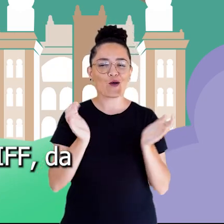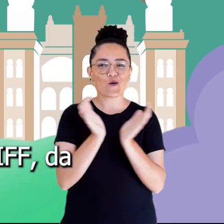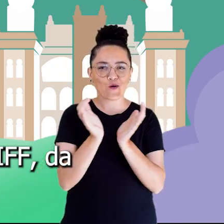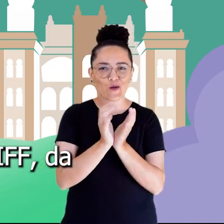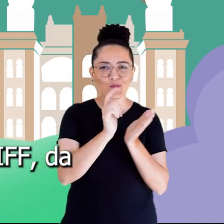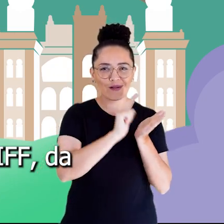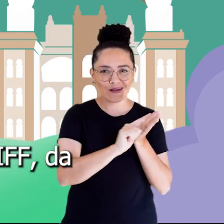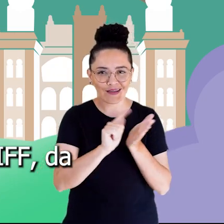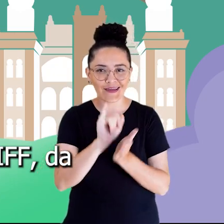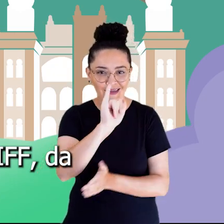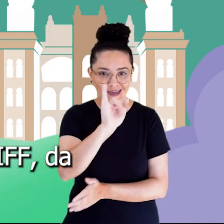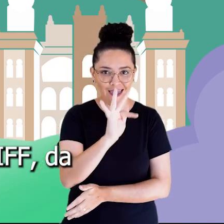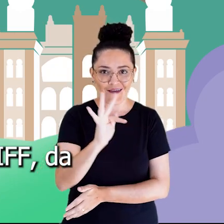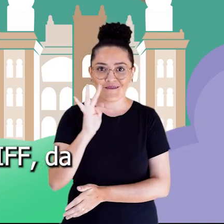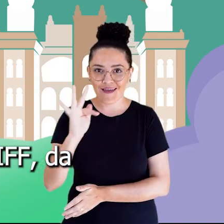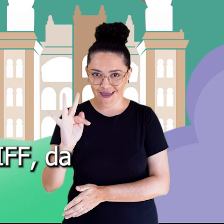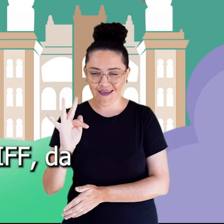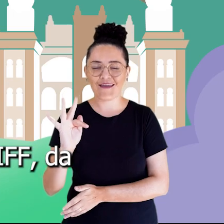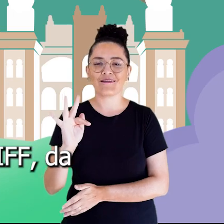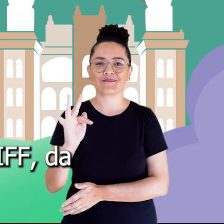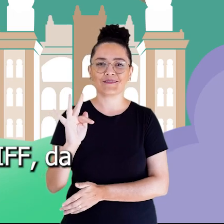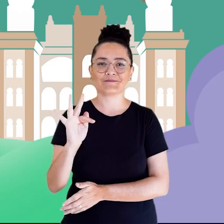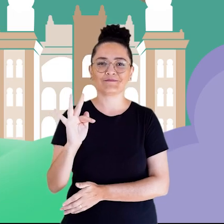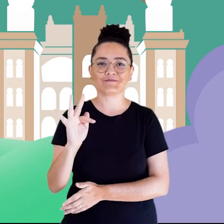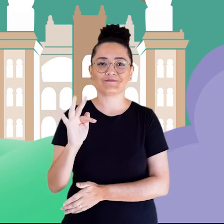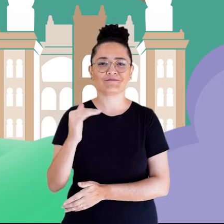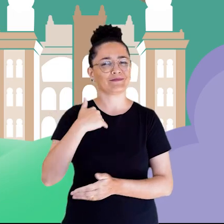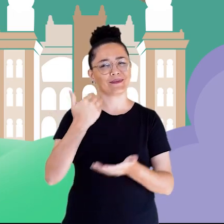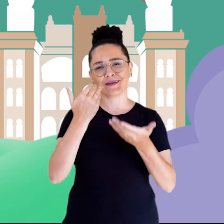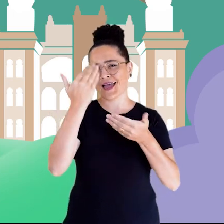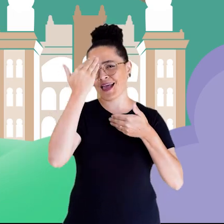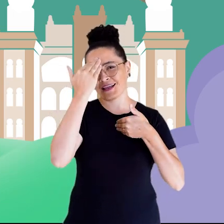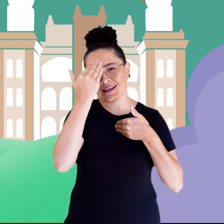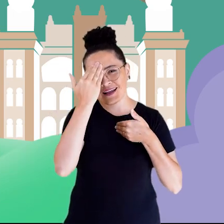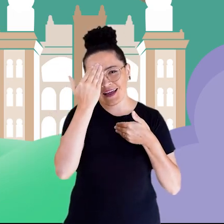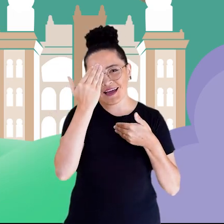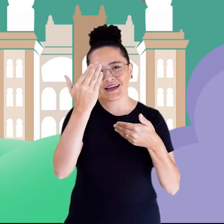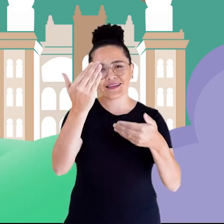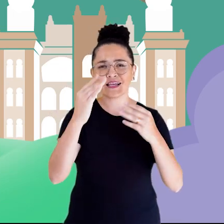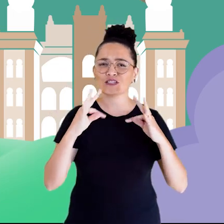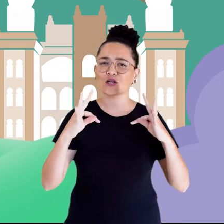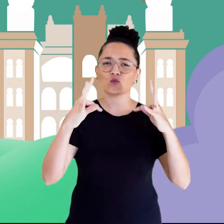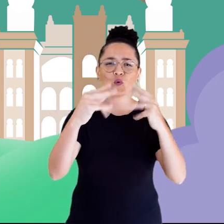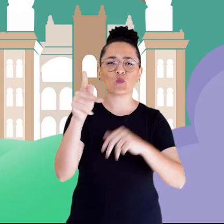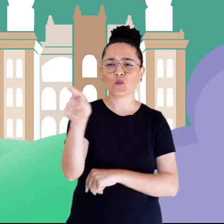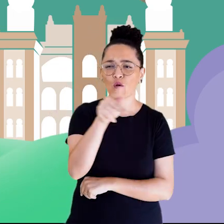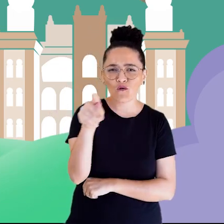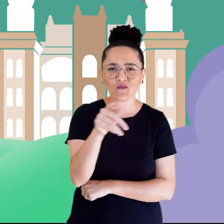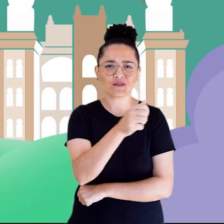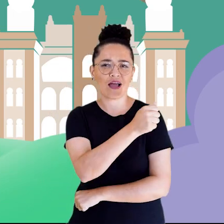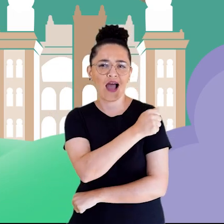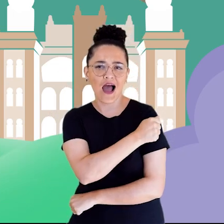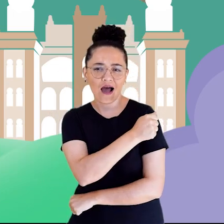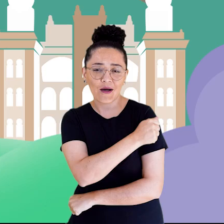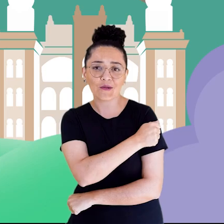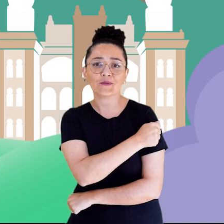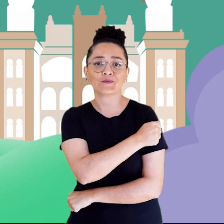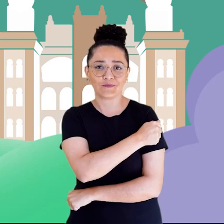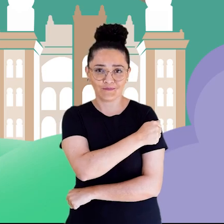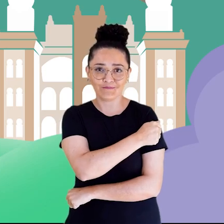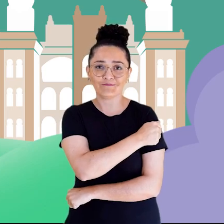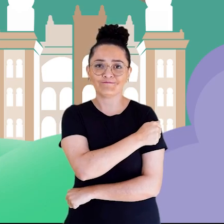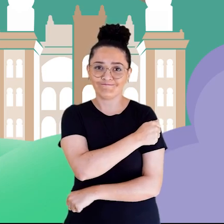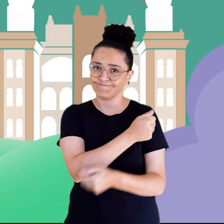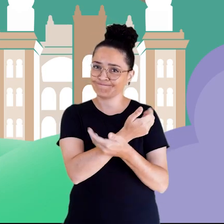do IFF, da fundação Agradecer a todos os professores e alunos que